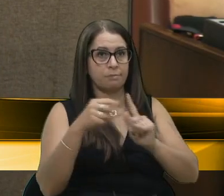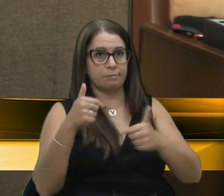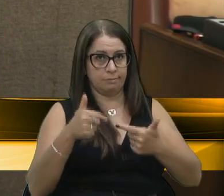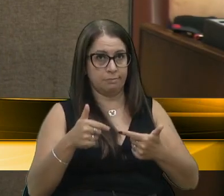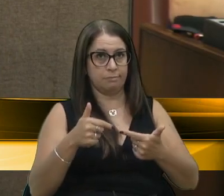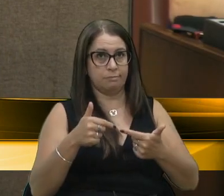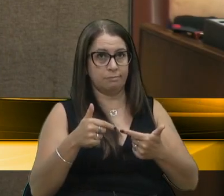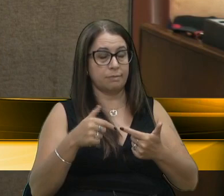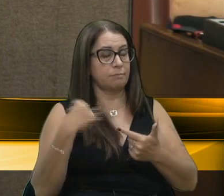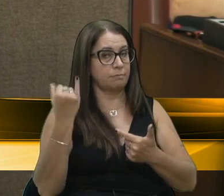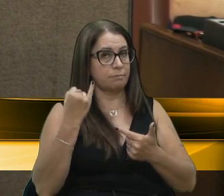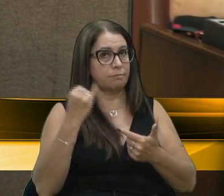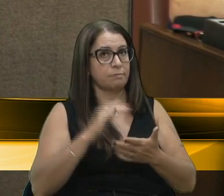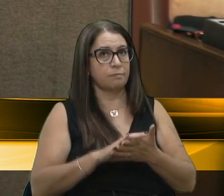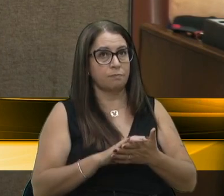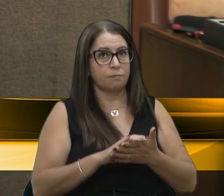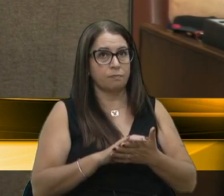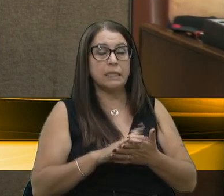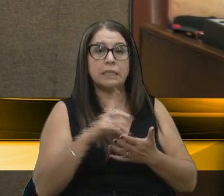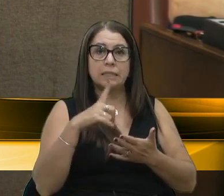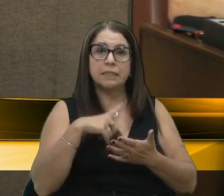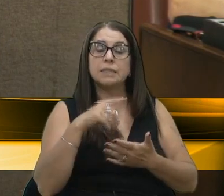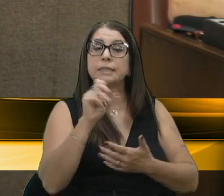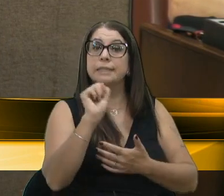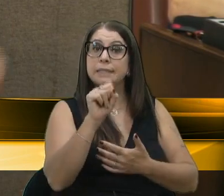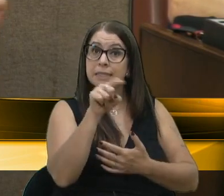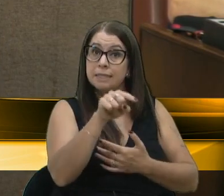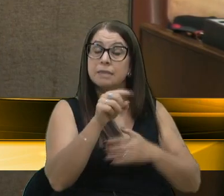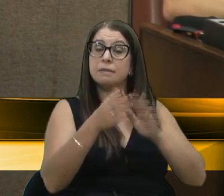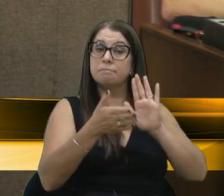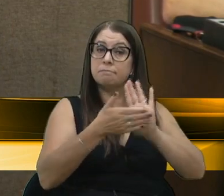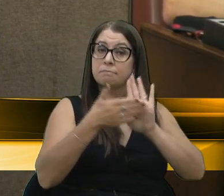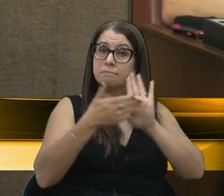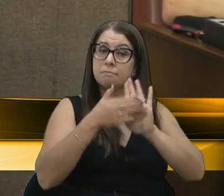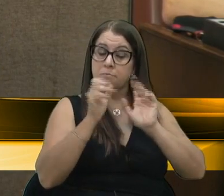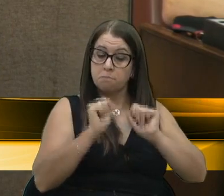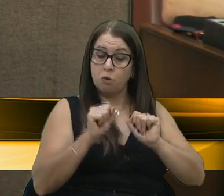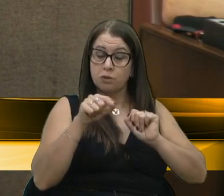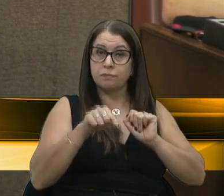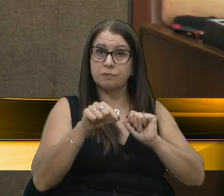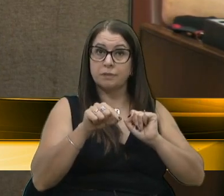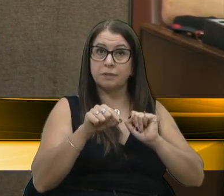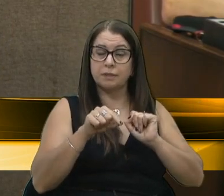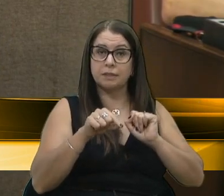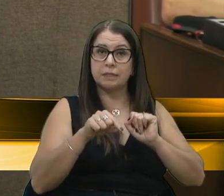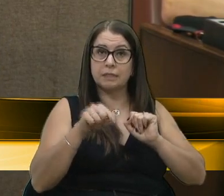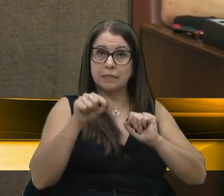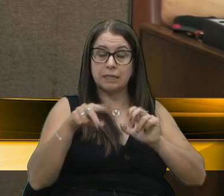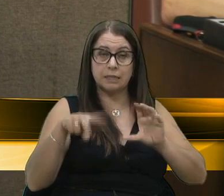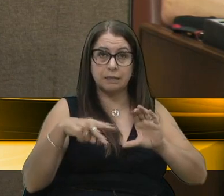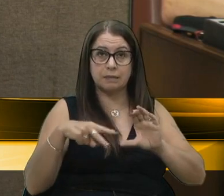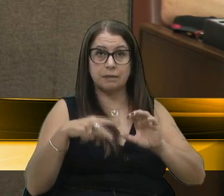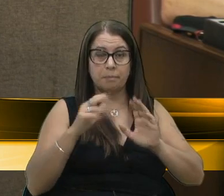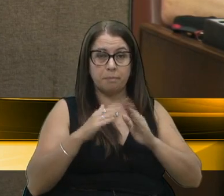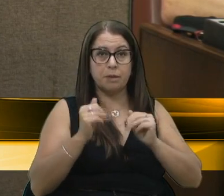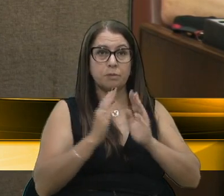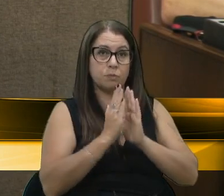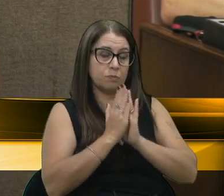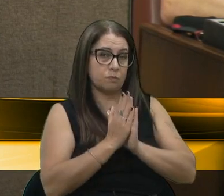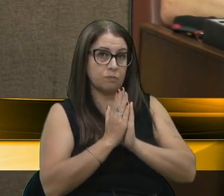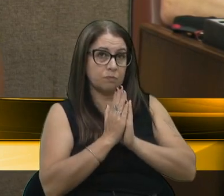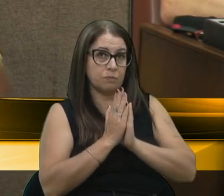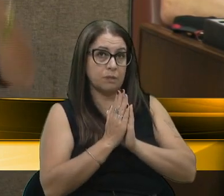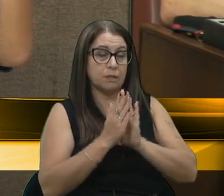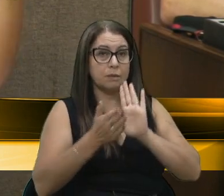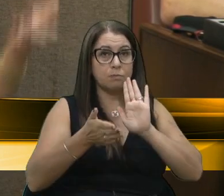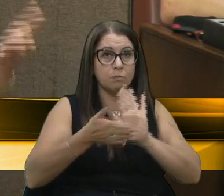é de extrema importância. Então, se esta proposta não pode partir aqui do Legislativo, peço encarecidamente que